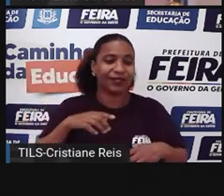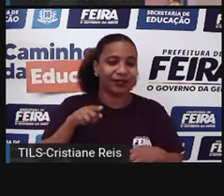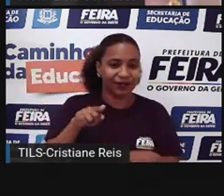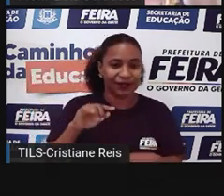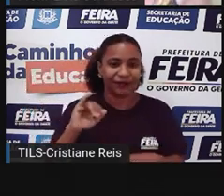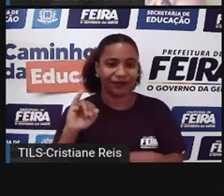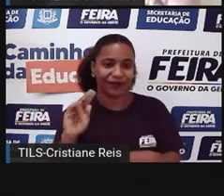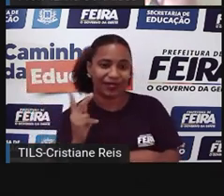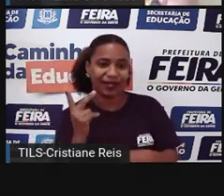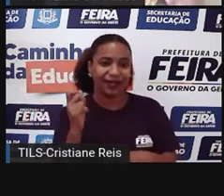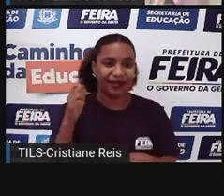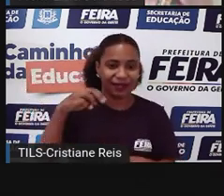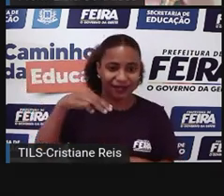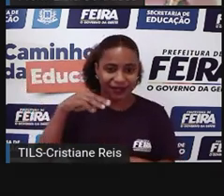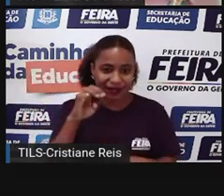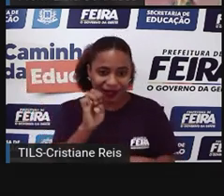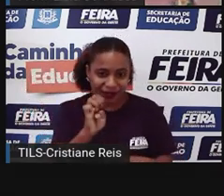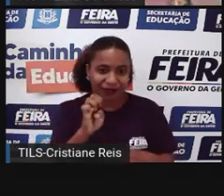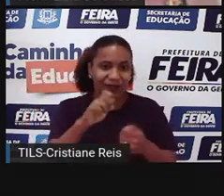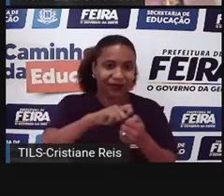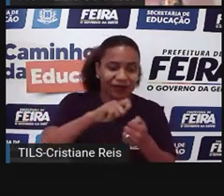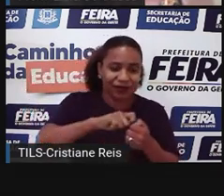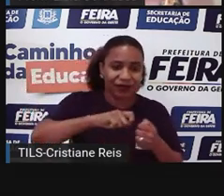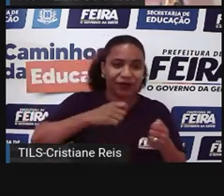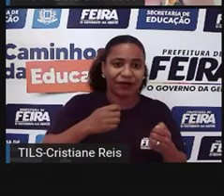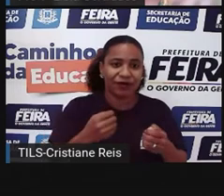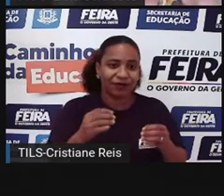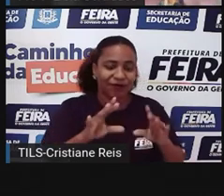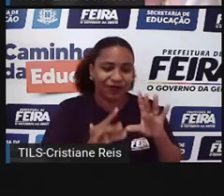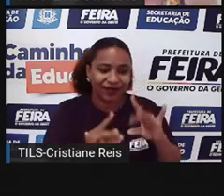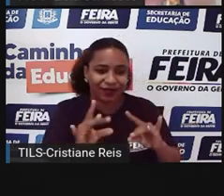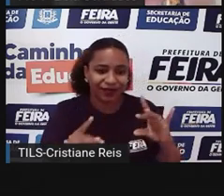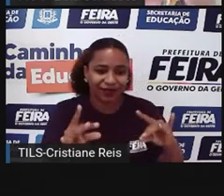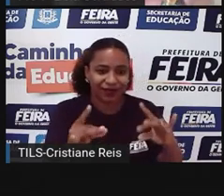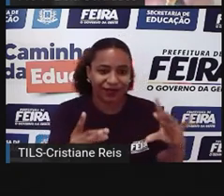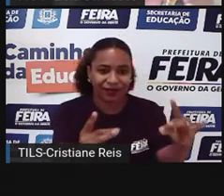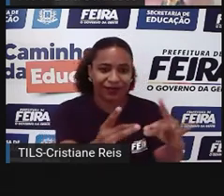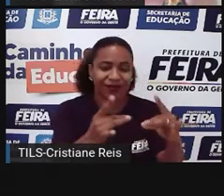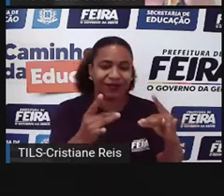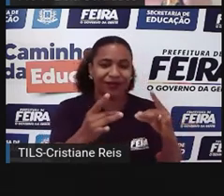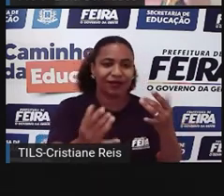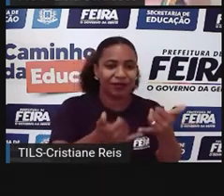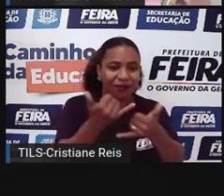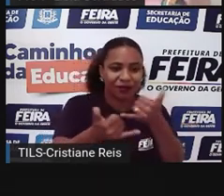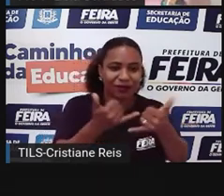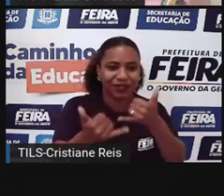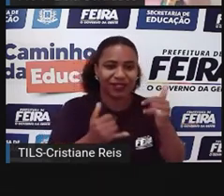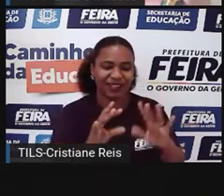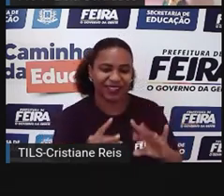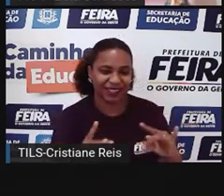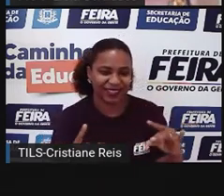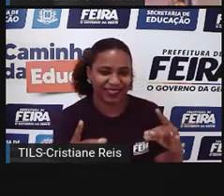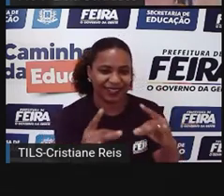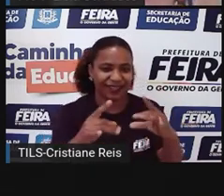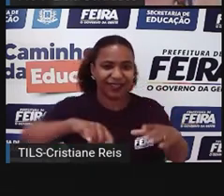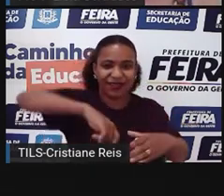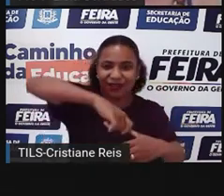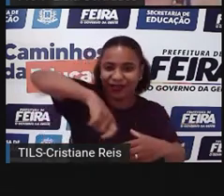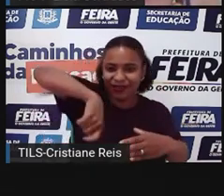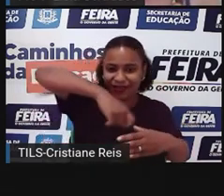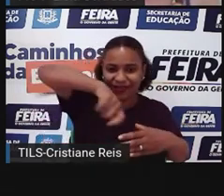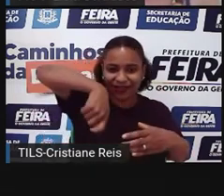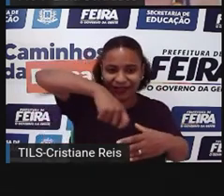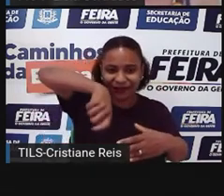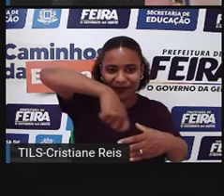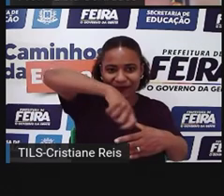moatia. Colocou assim um cantinho, colocou umas colas e botou uma boneca cheia de cola. E aí, quando ela viu